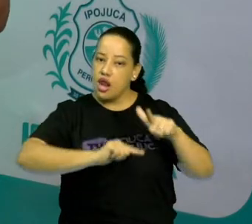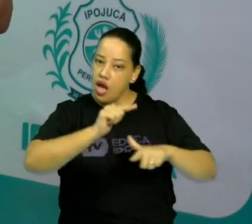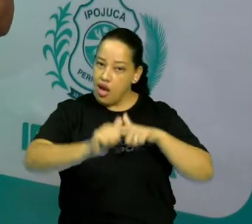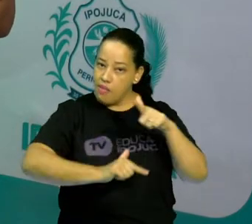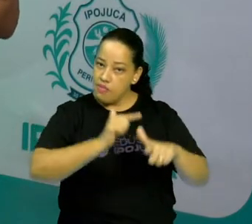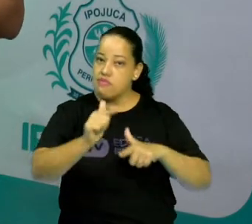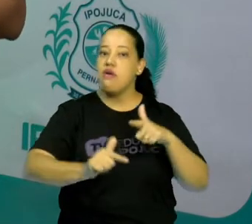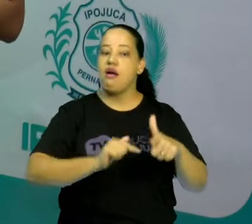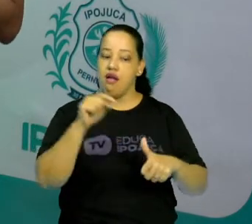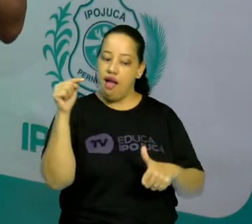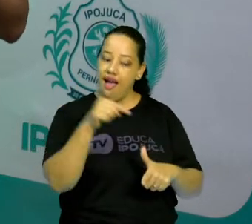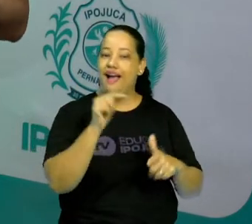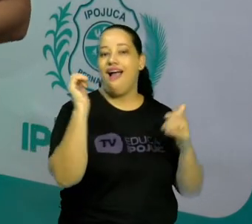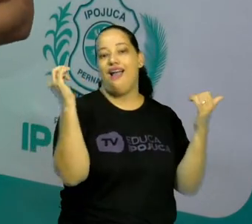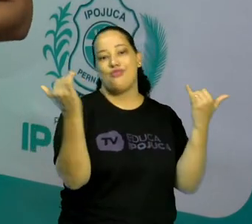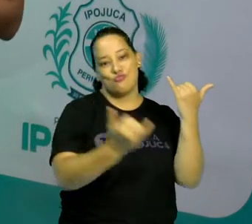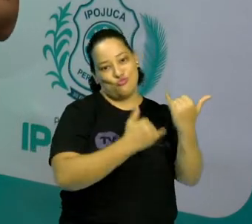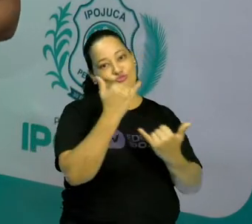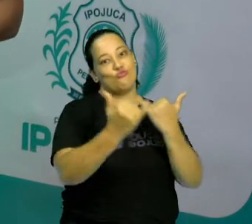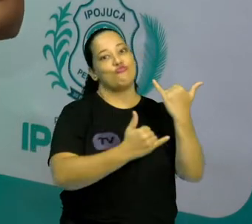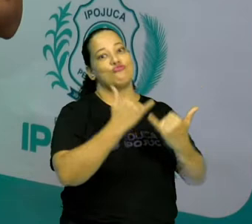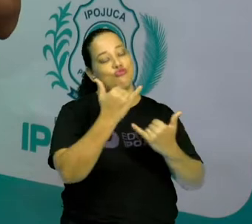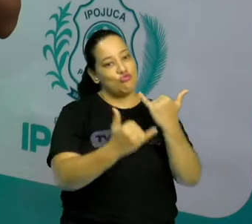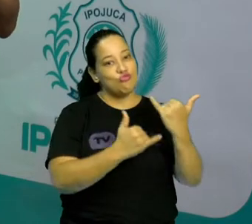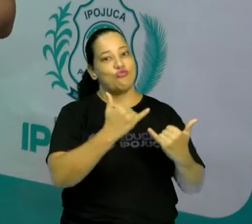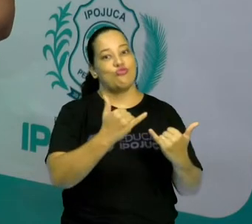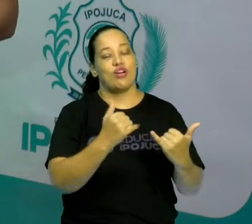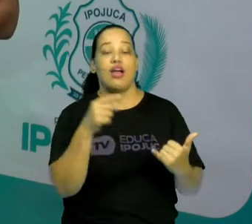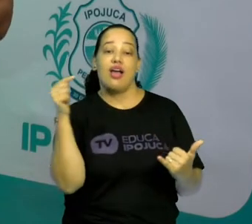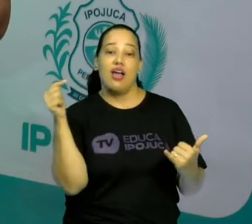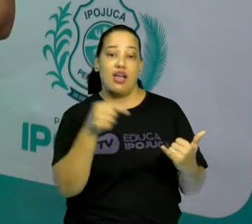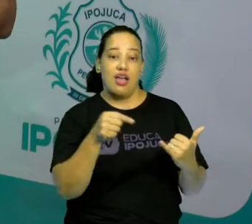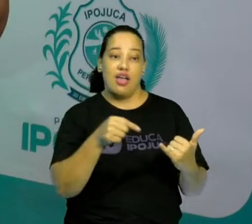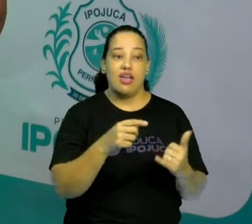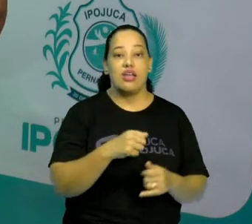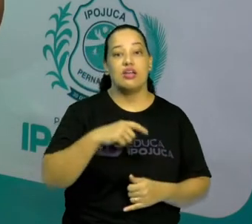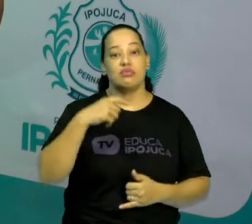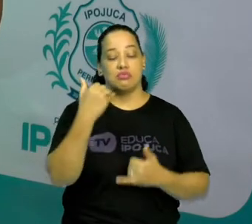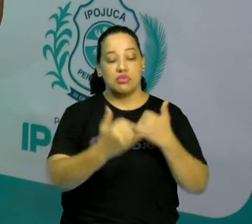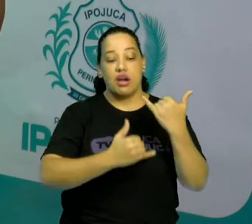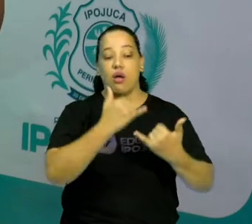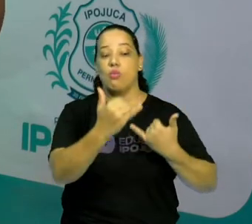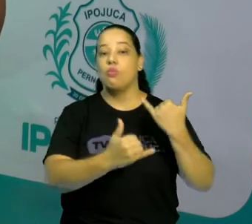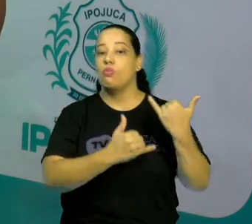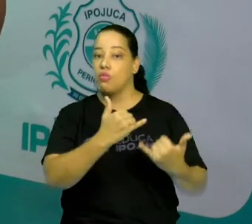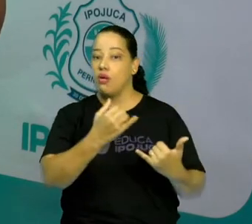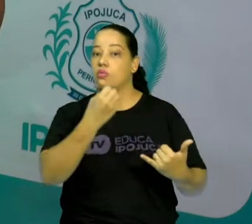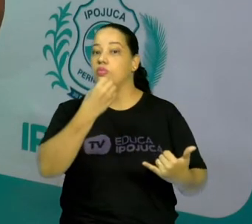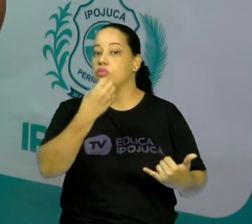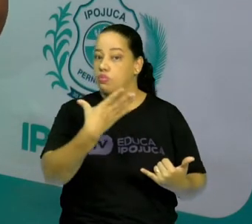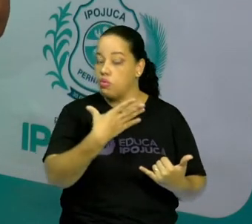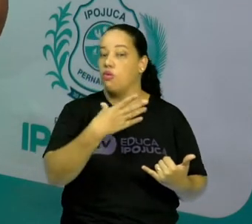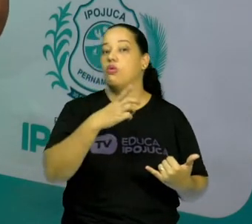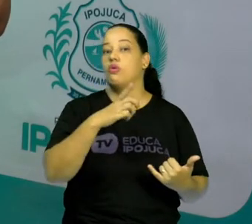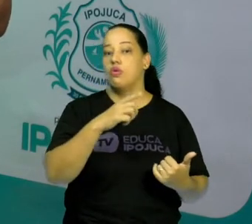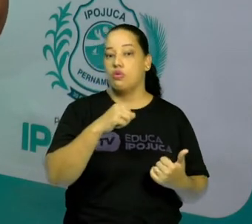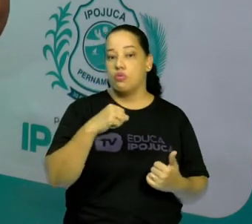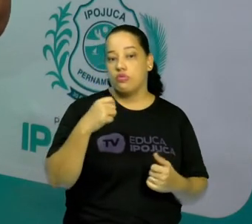jogo e que tem como seu trabalho, como forma de conduzir suas atividades